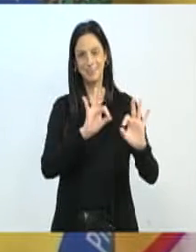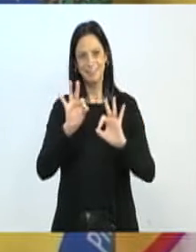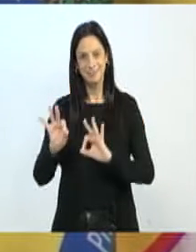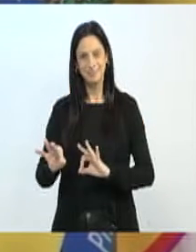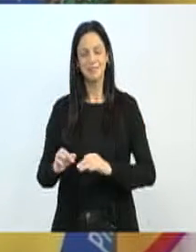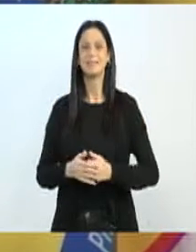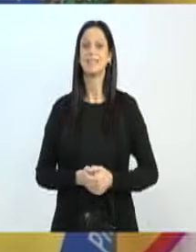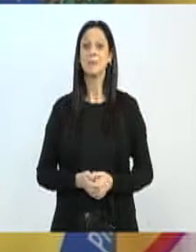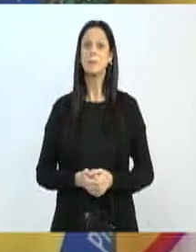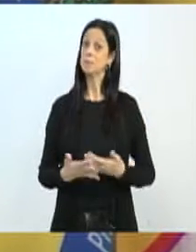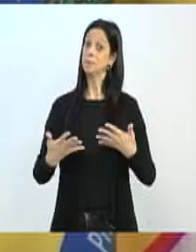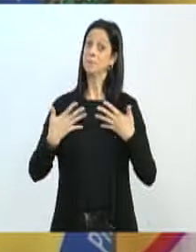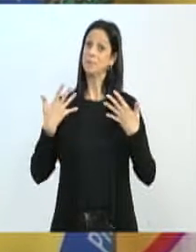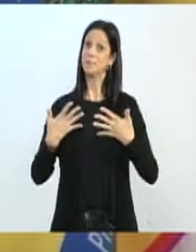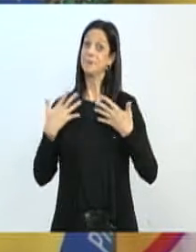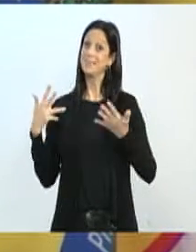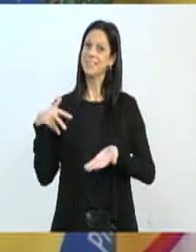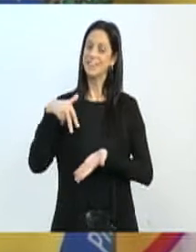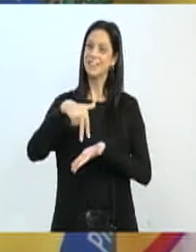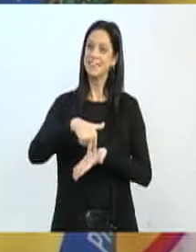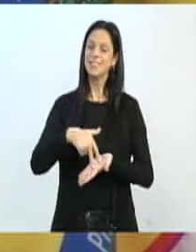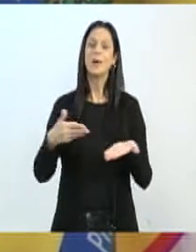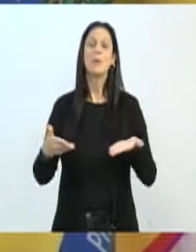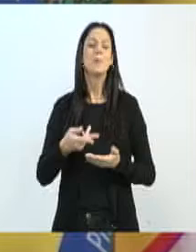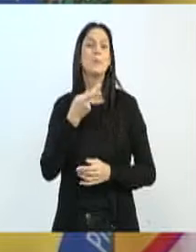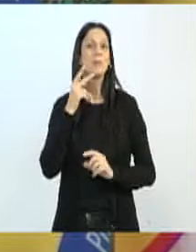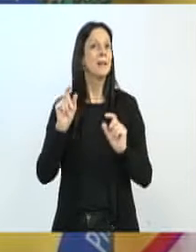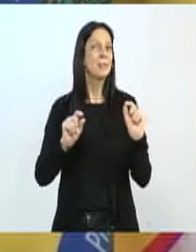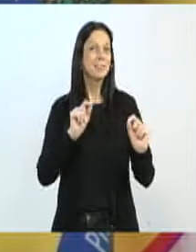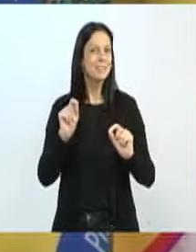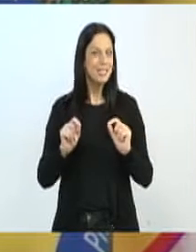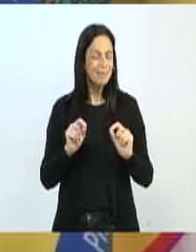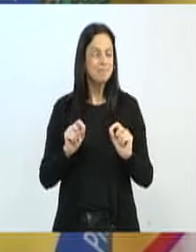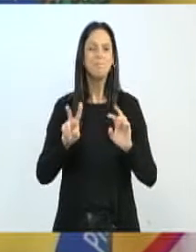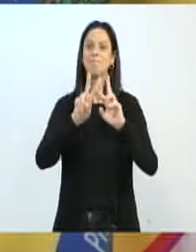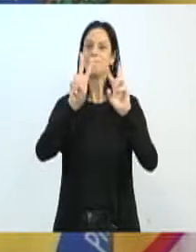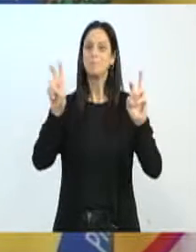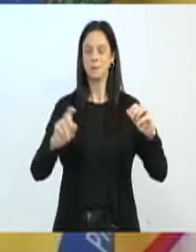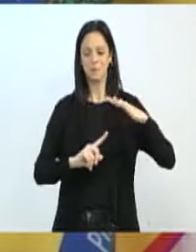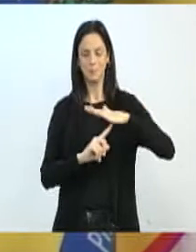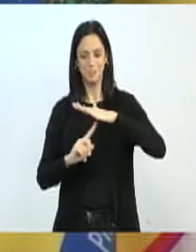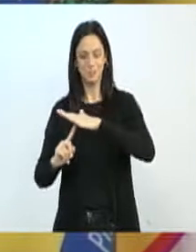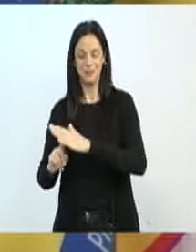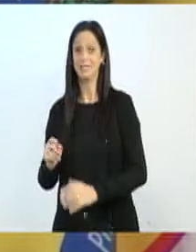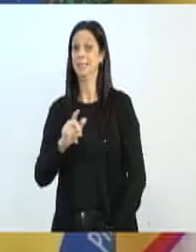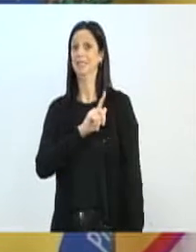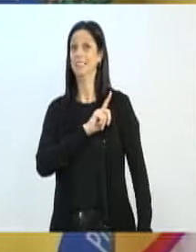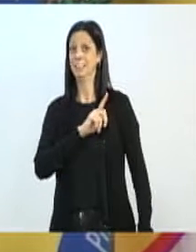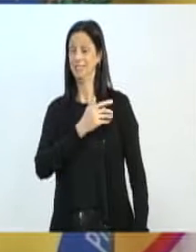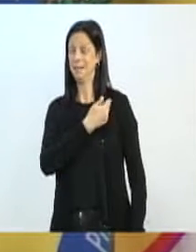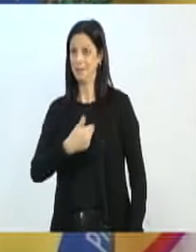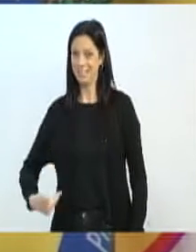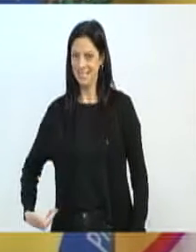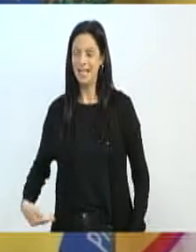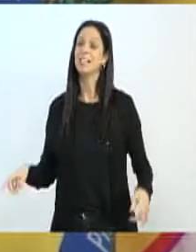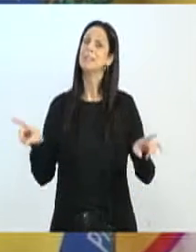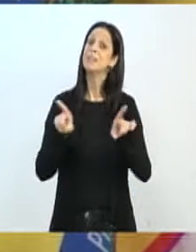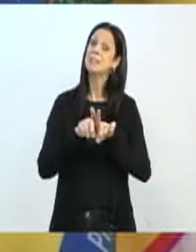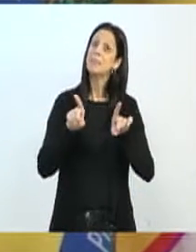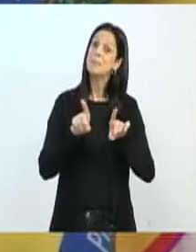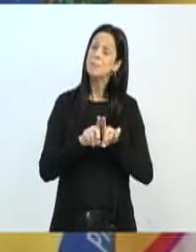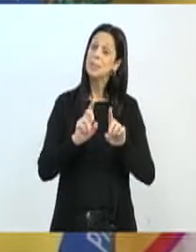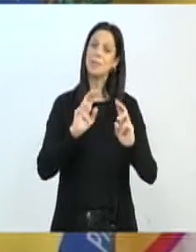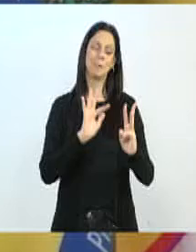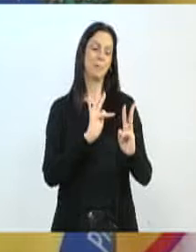É uma alegria muito grande a gente estar aqui hoje para falar de Feira da Amizade e ProFamília. Mas eu